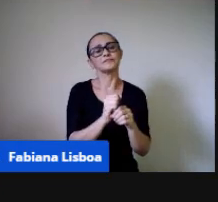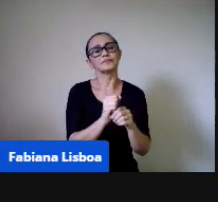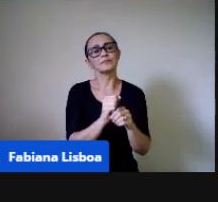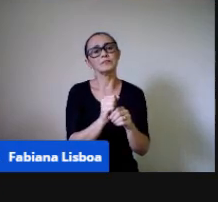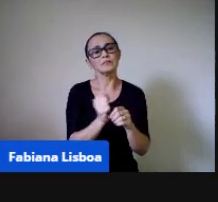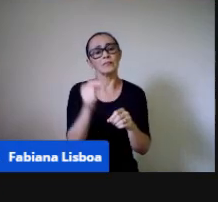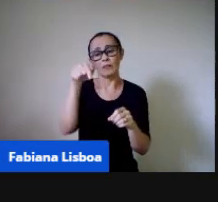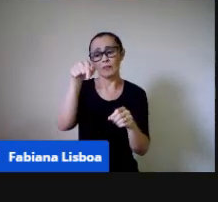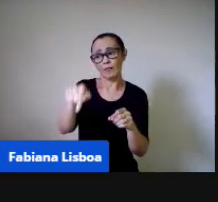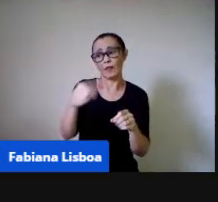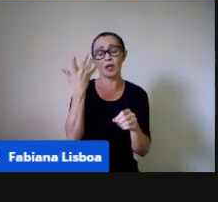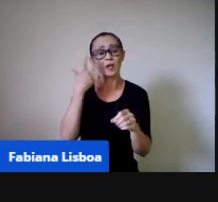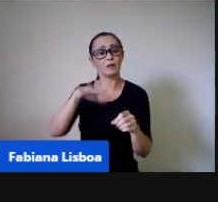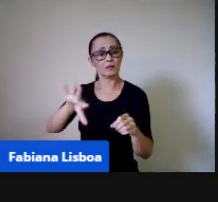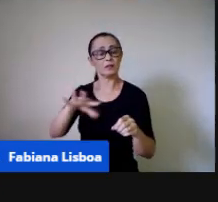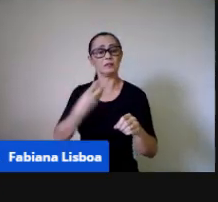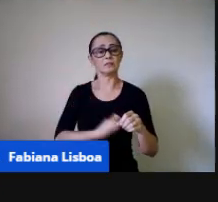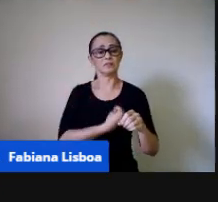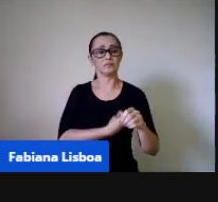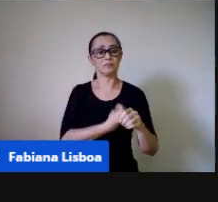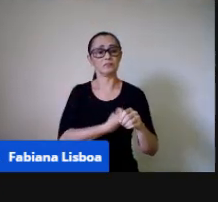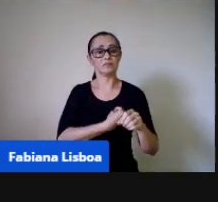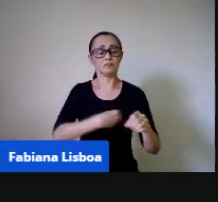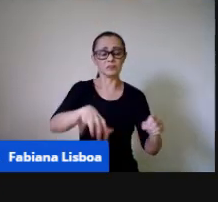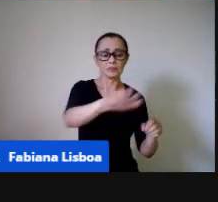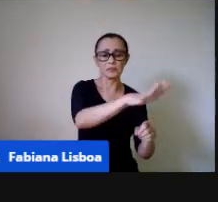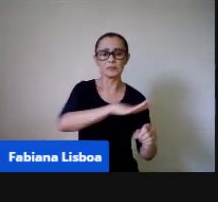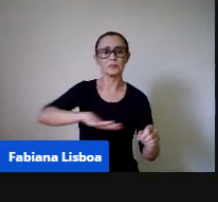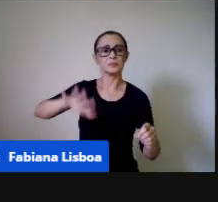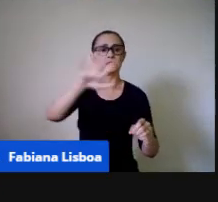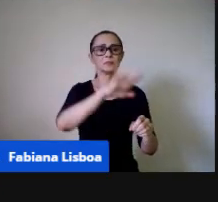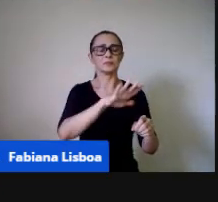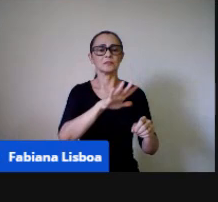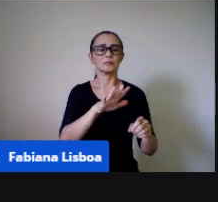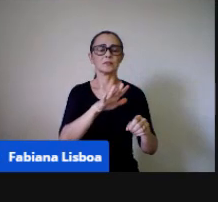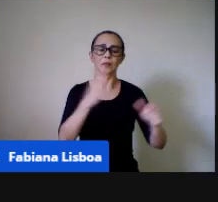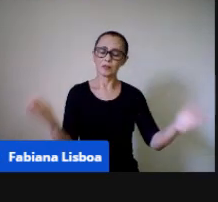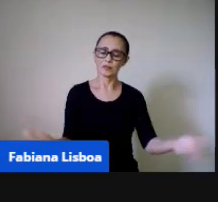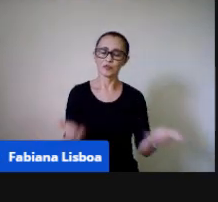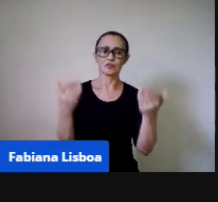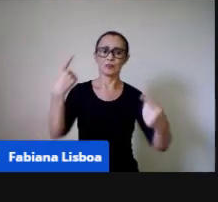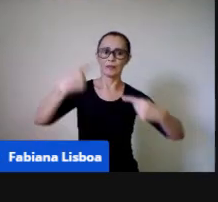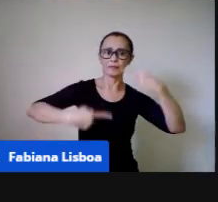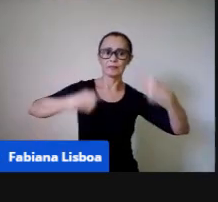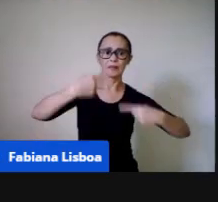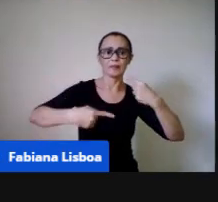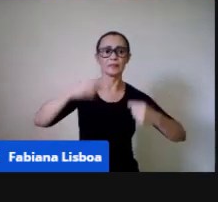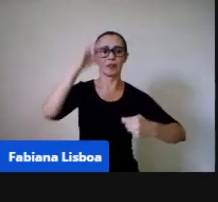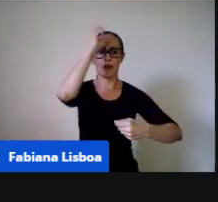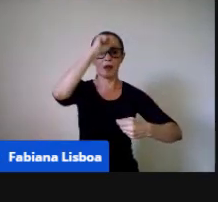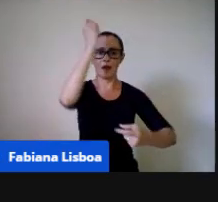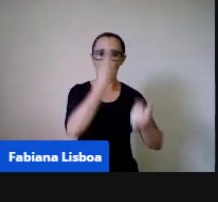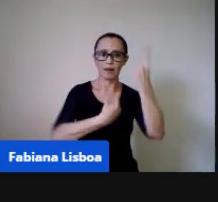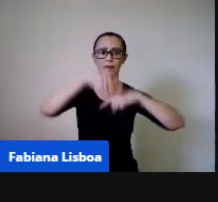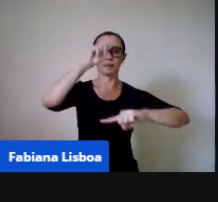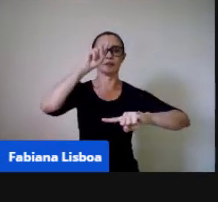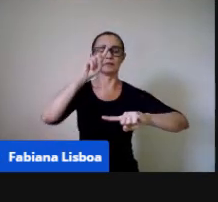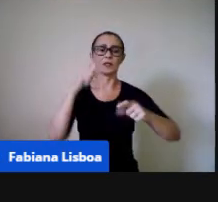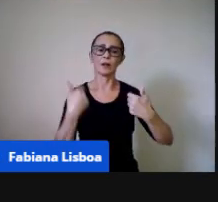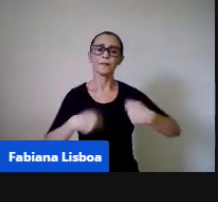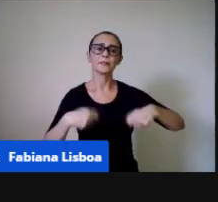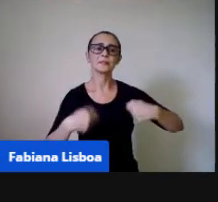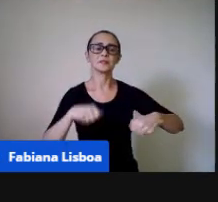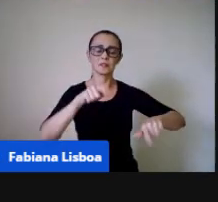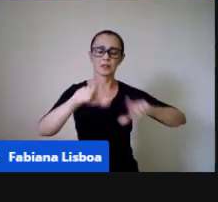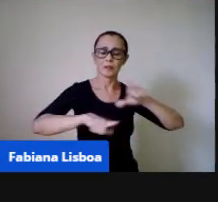inserida, a gente tem que desafiá-las a aprender mais, né, então, é preciso trabalhar com os